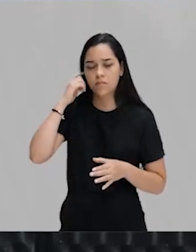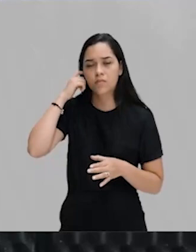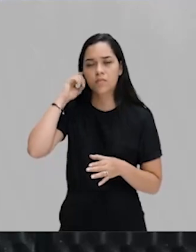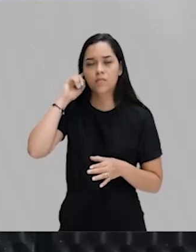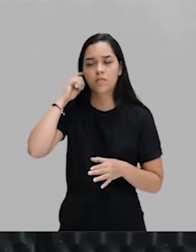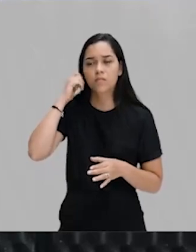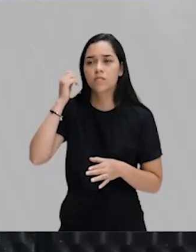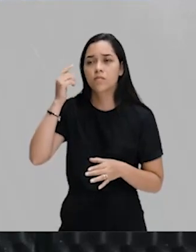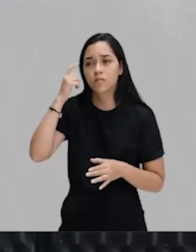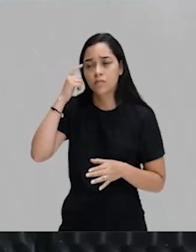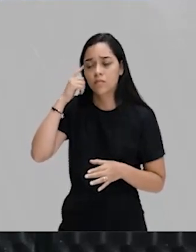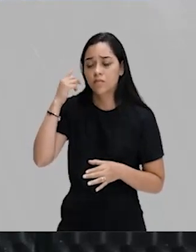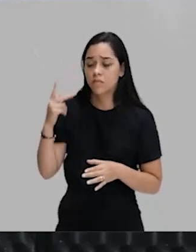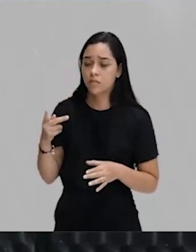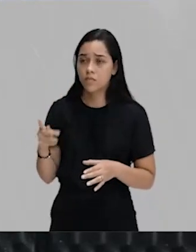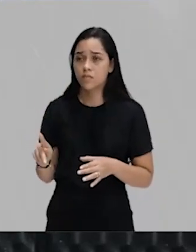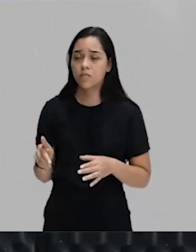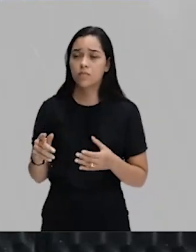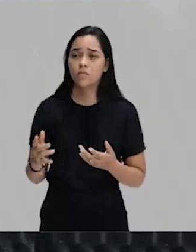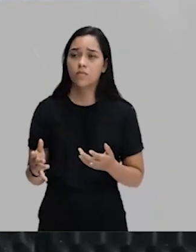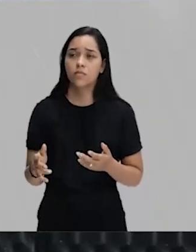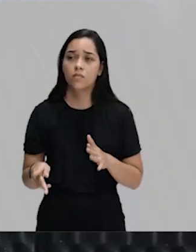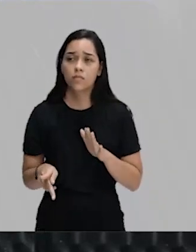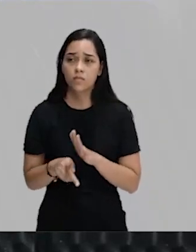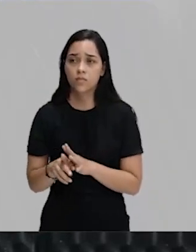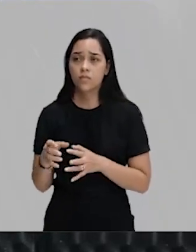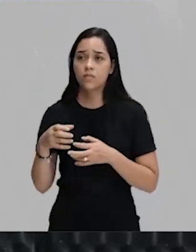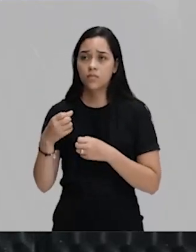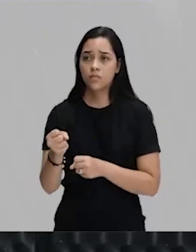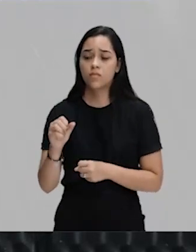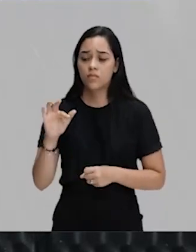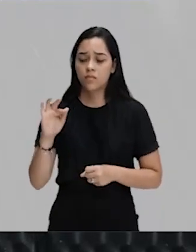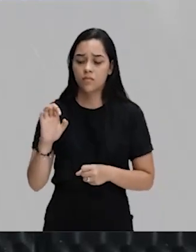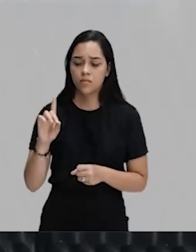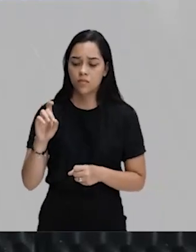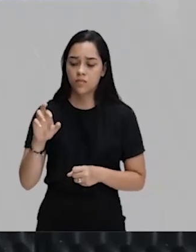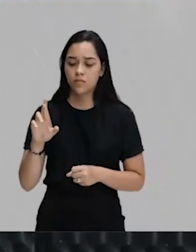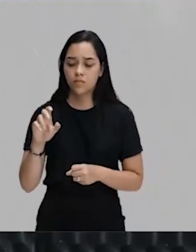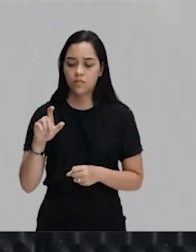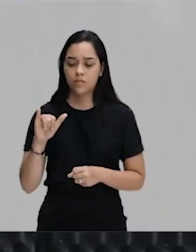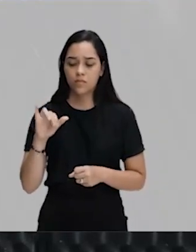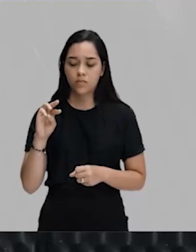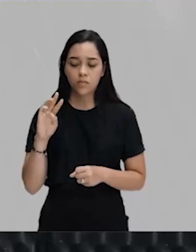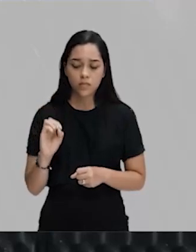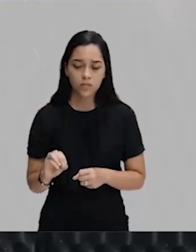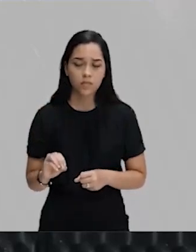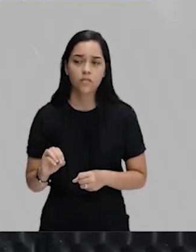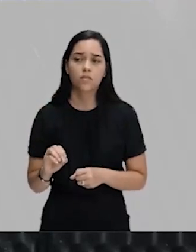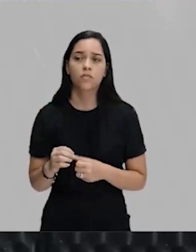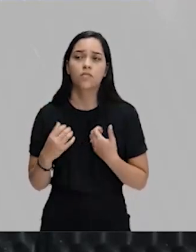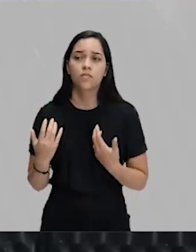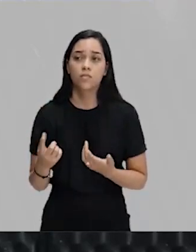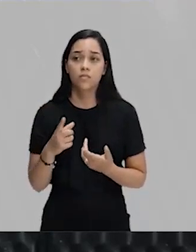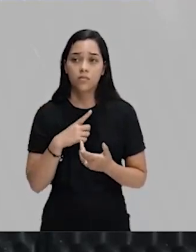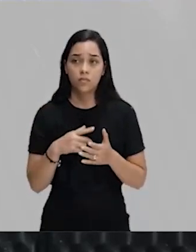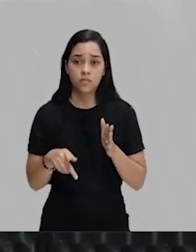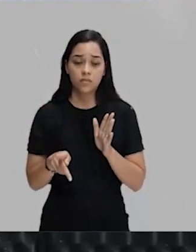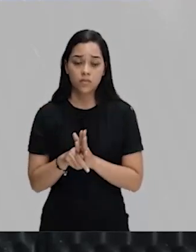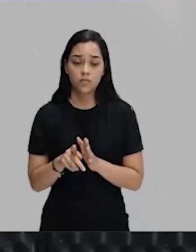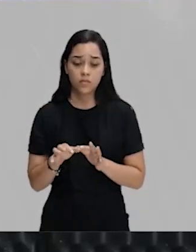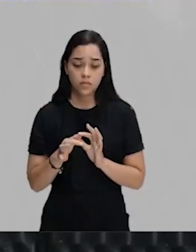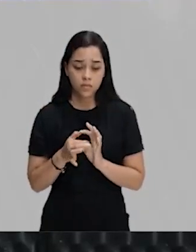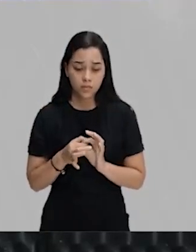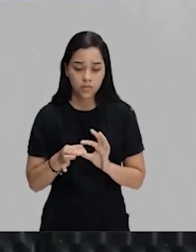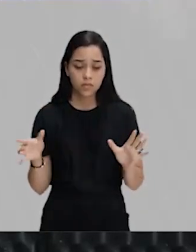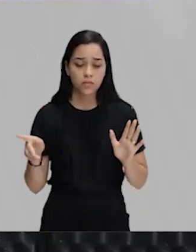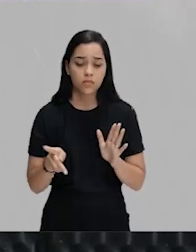ideia de república é muito mais pela defesa do federalismo. É muito mais pela defesa da autonomia